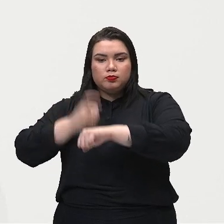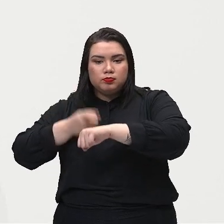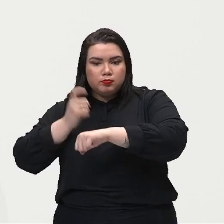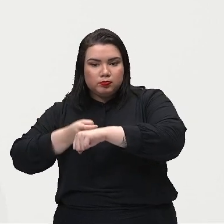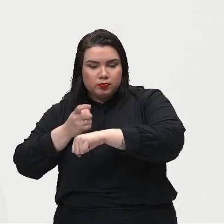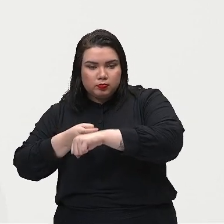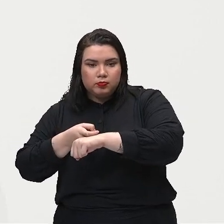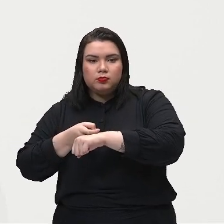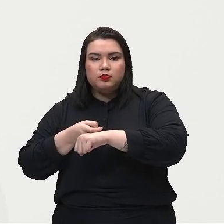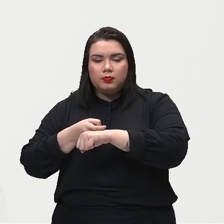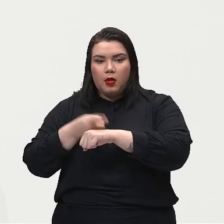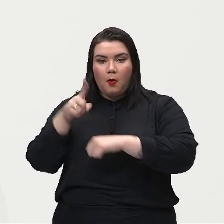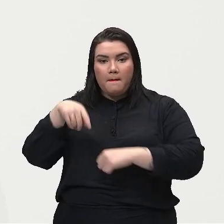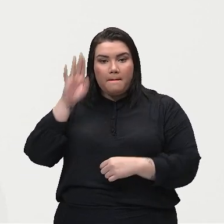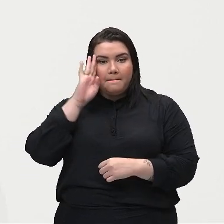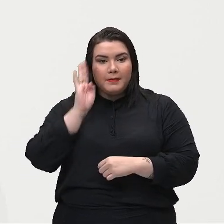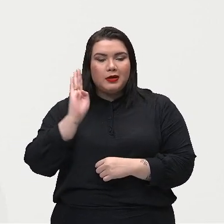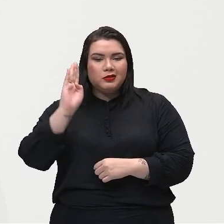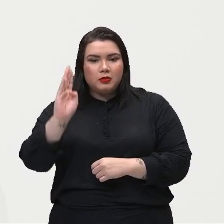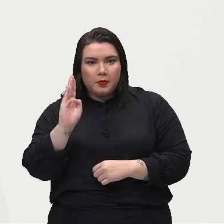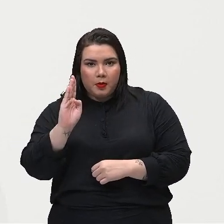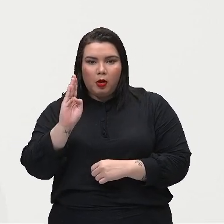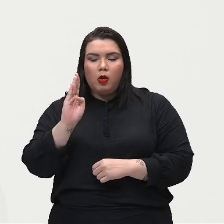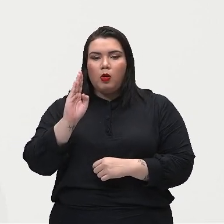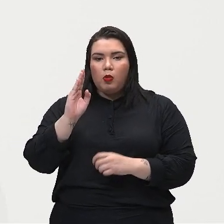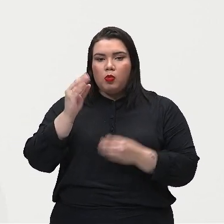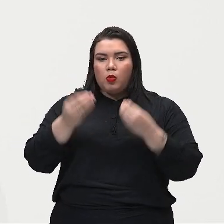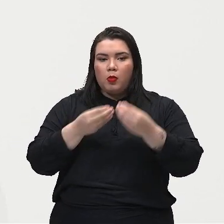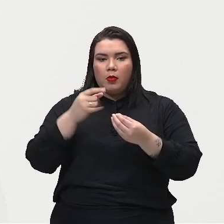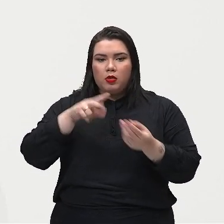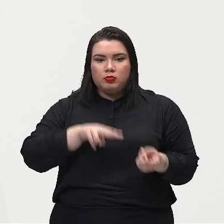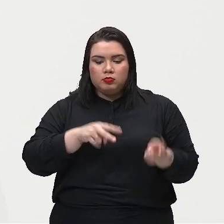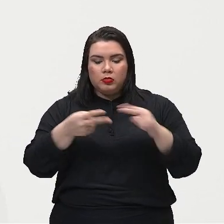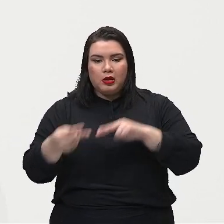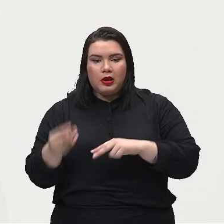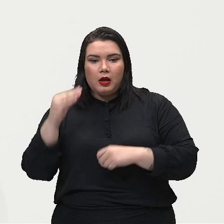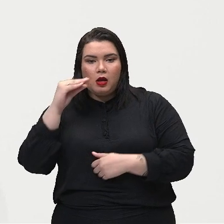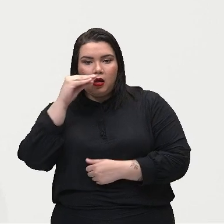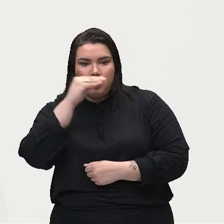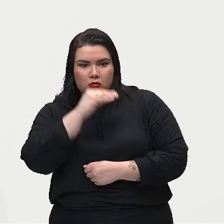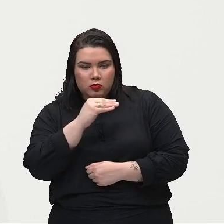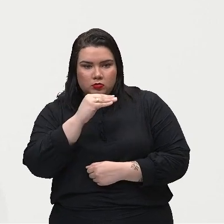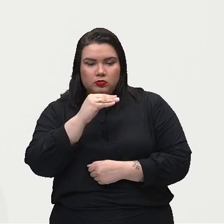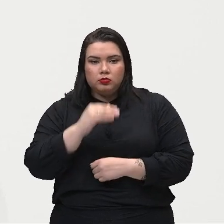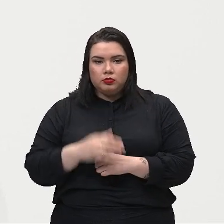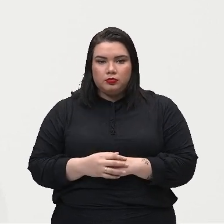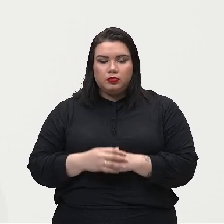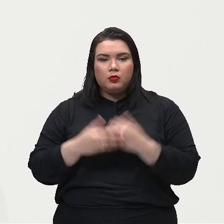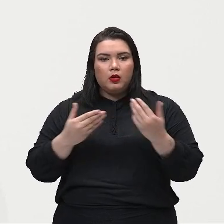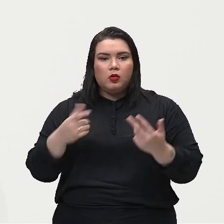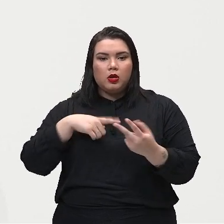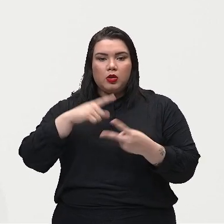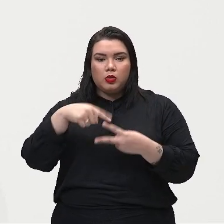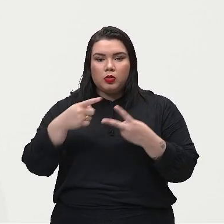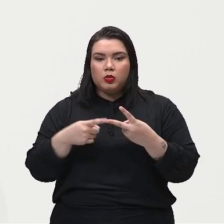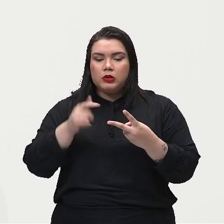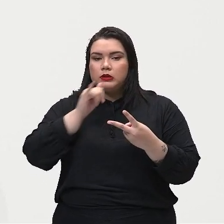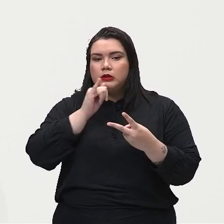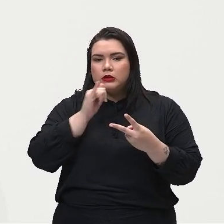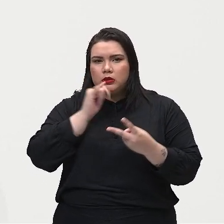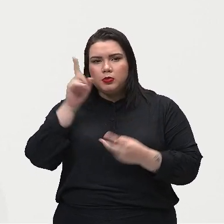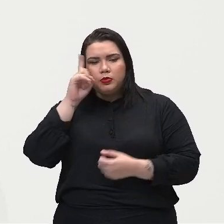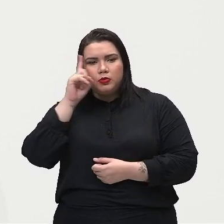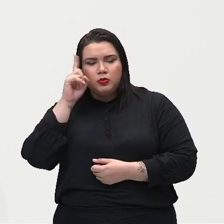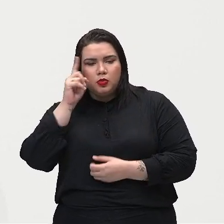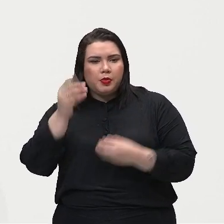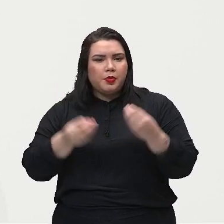né? Então, ela é a principal forma de transferência de calor. E aí, nós temos dois exemplos no dia a dia